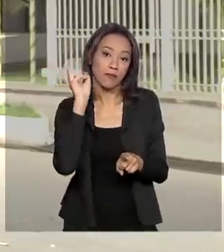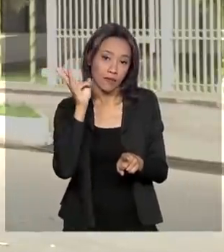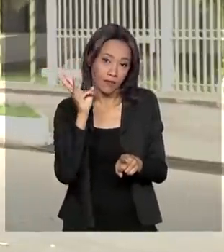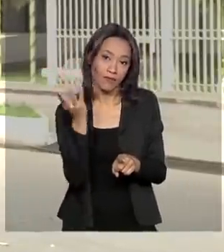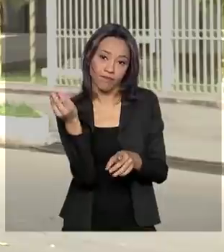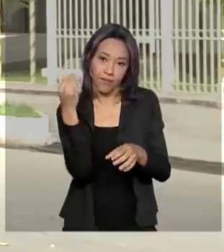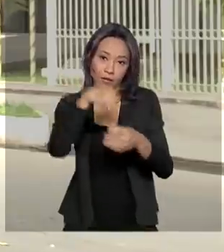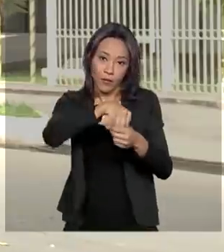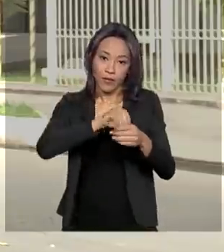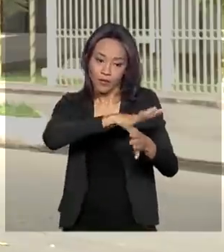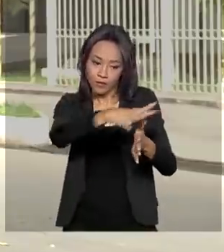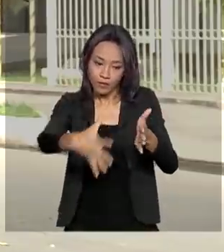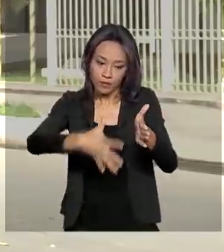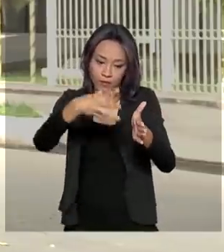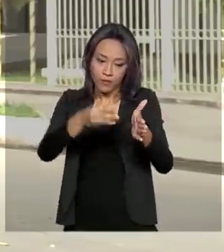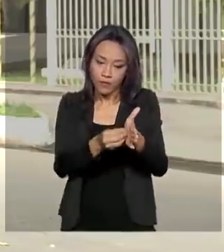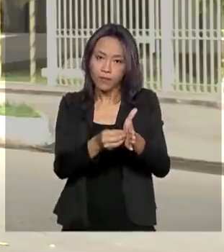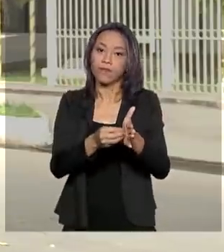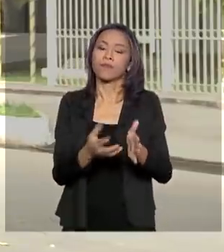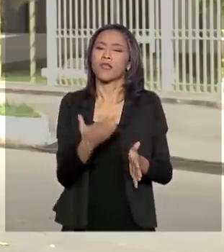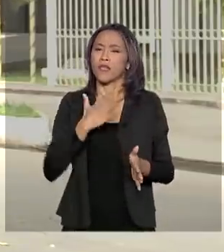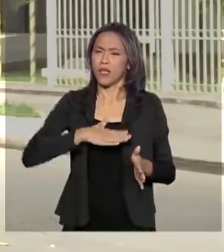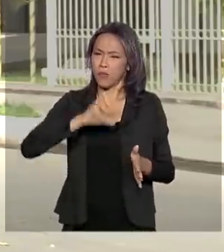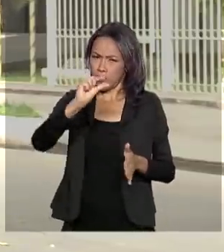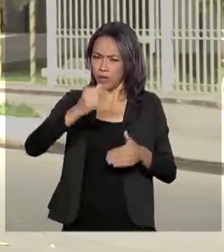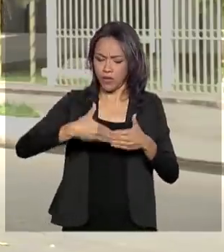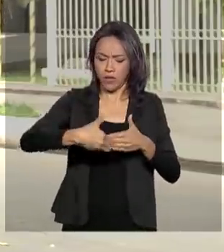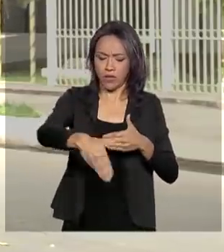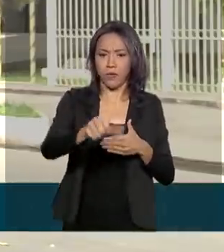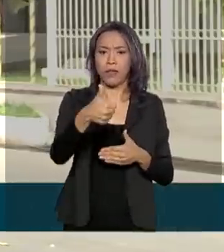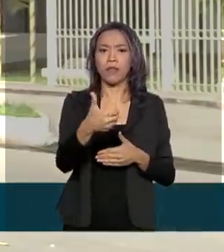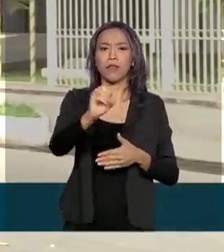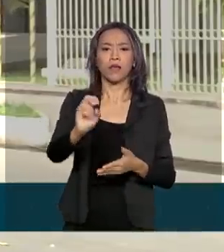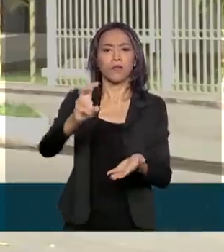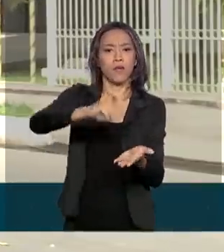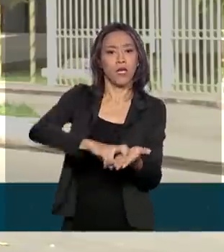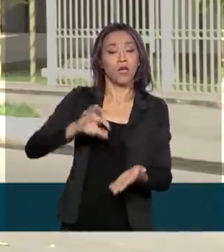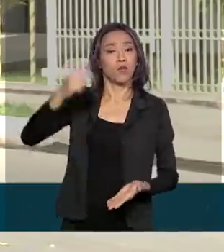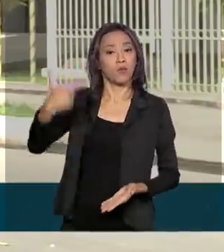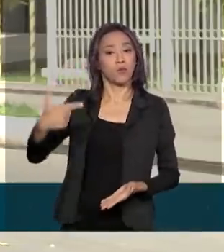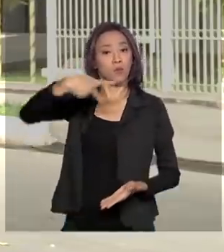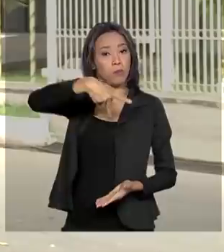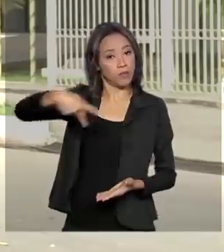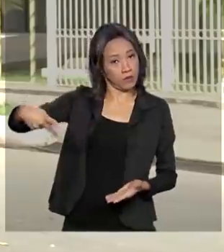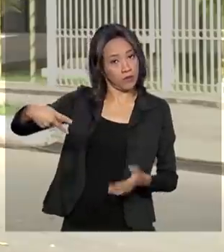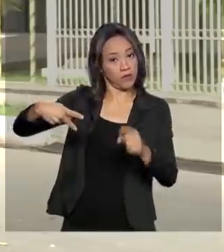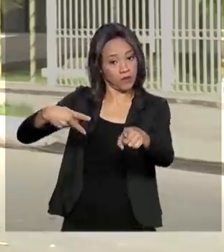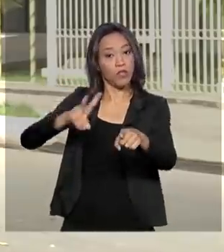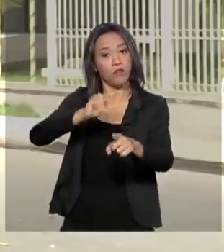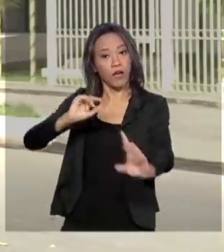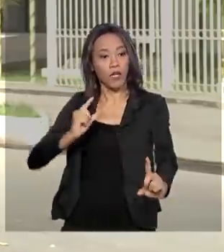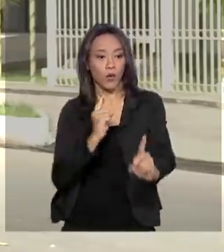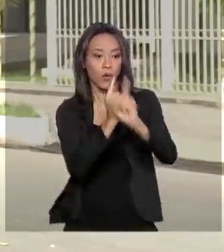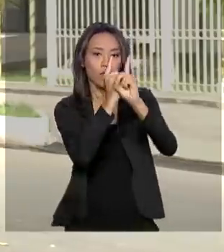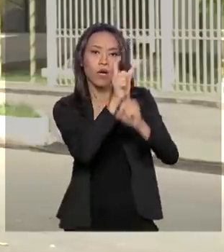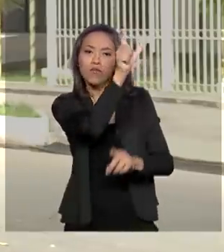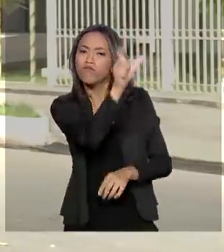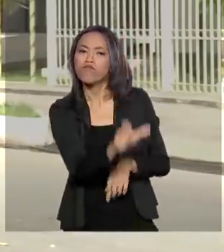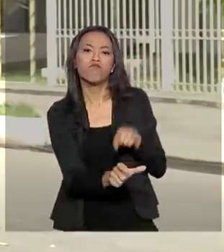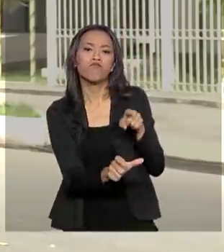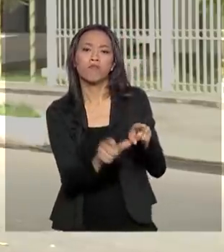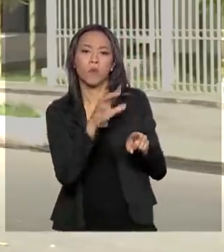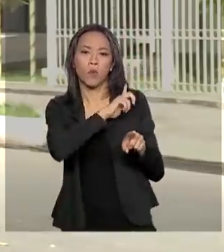hoje, aqui em Macapá, daqui a pouquinho, às 10 horas da manhã, o vice-presidente, Hamilton Mourão, se encontra com o governador do estado,